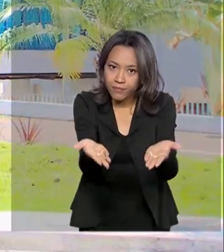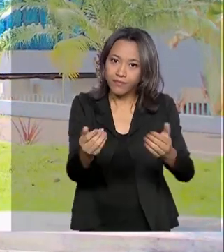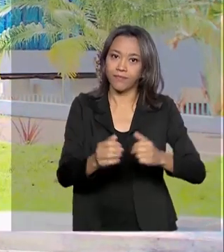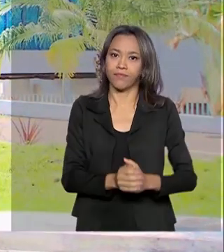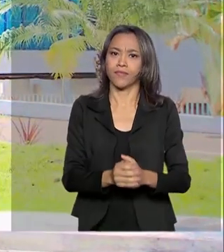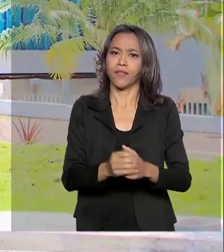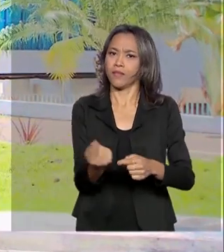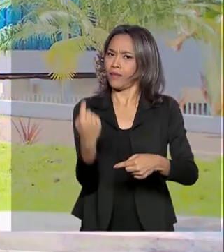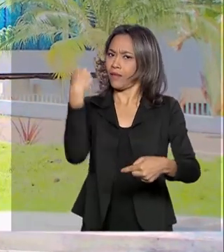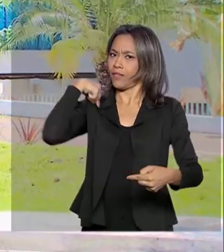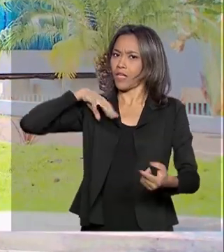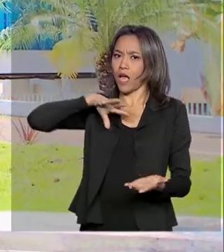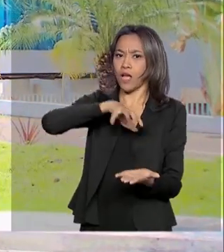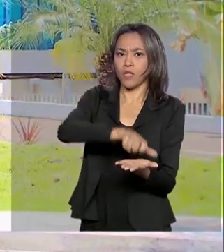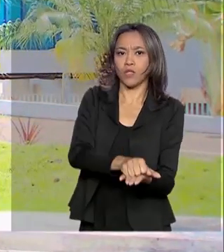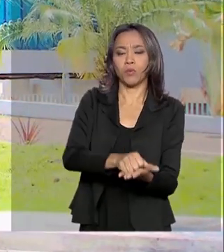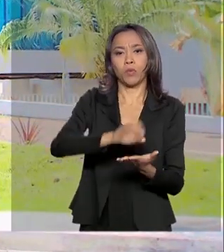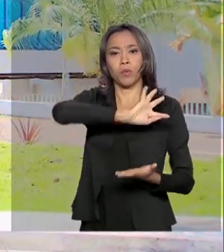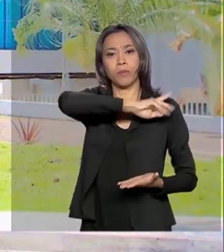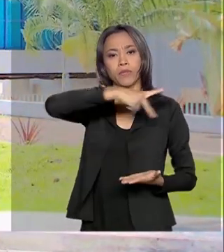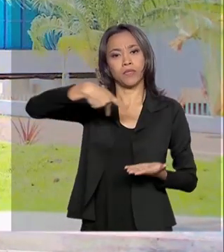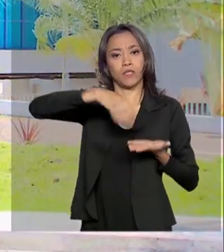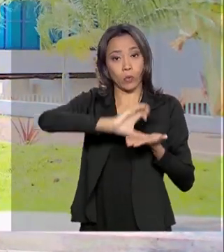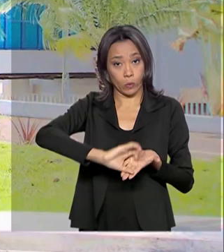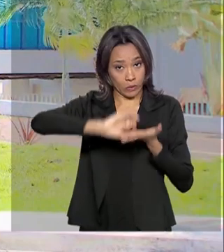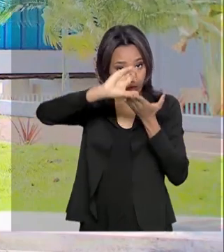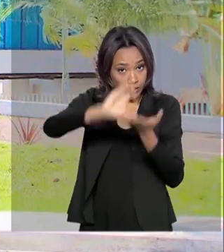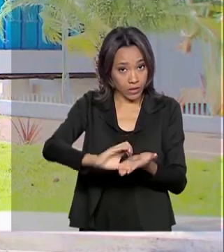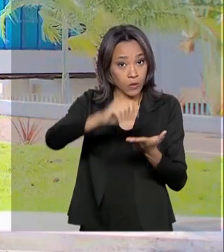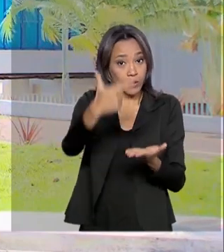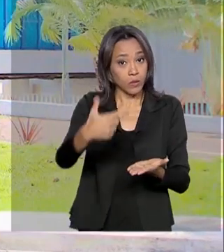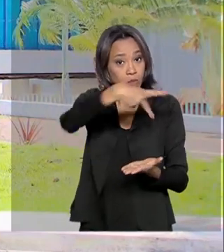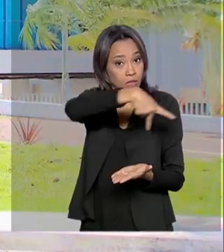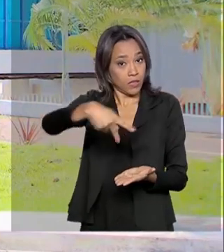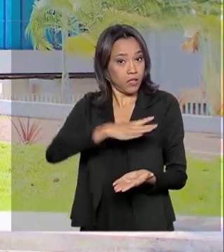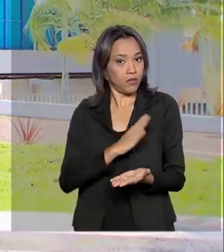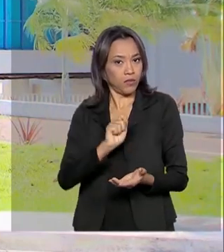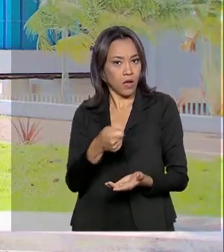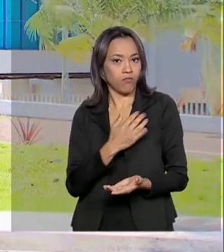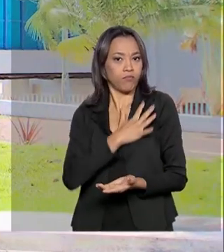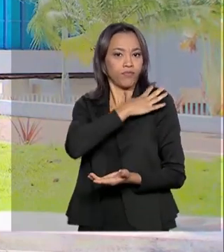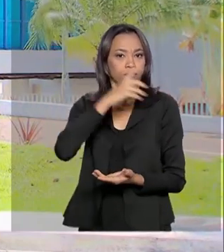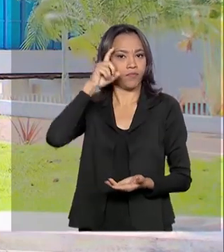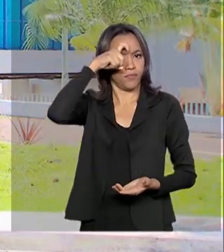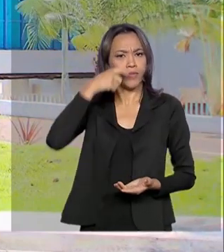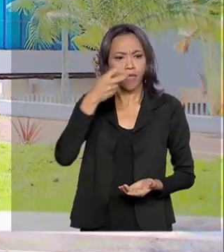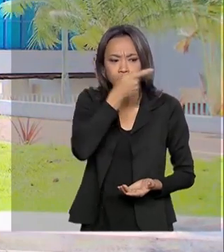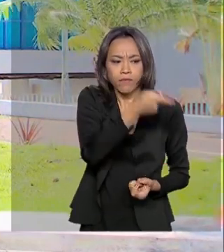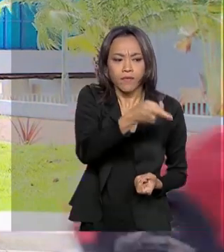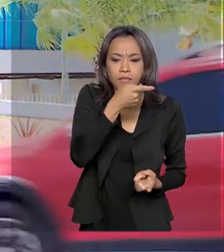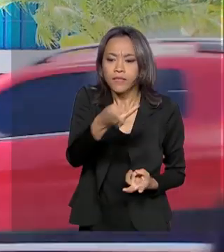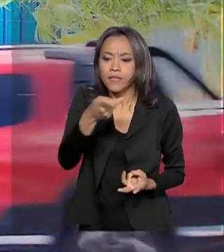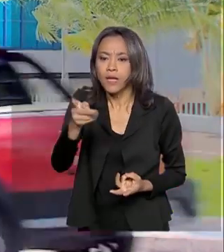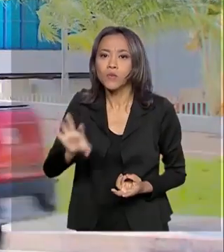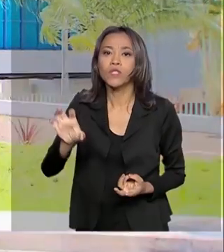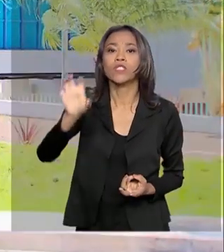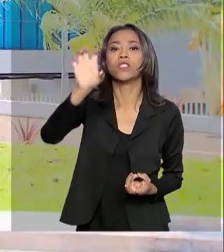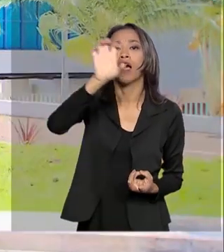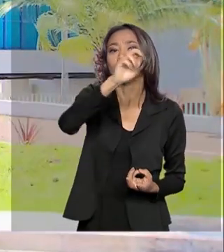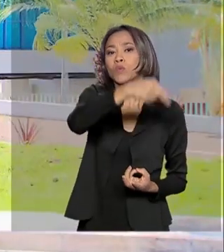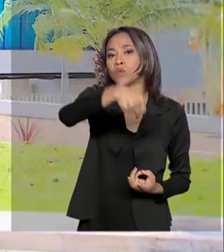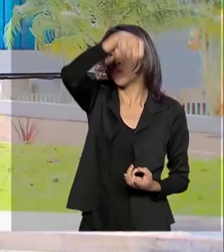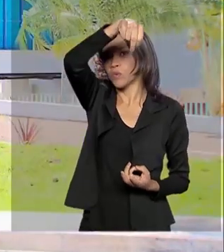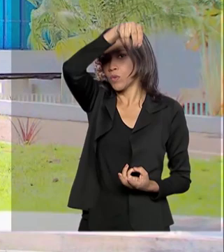Desde que assumiu o comando do Conselho Nacional da Amazônia, Mourão tem visitado os estados da região norte. Na semana